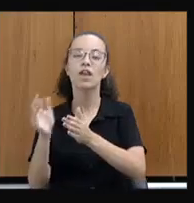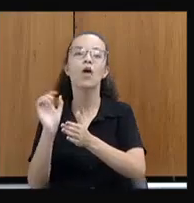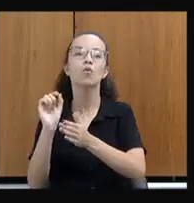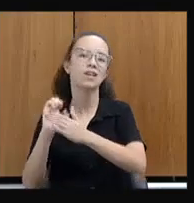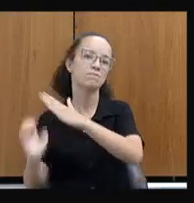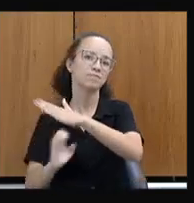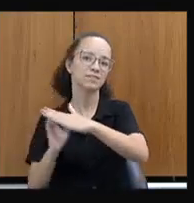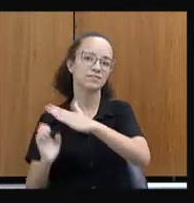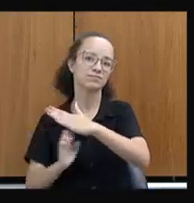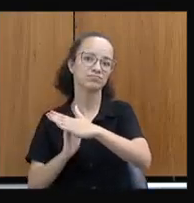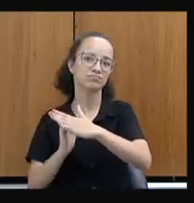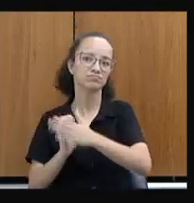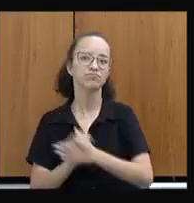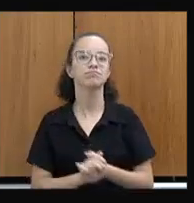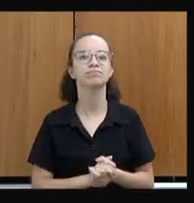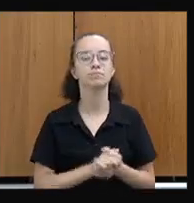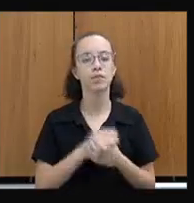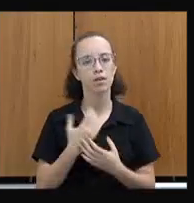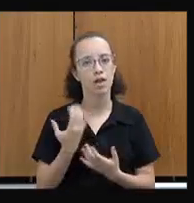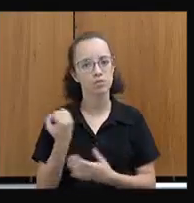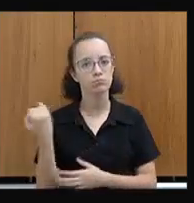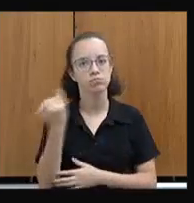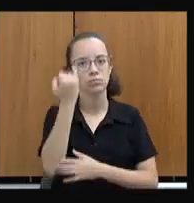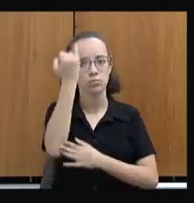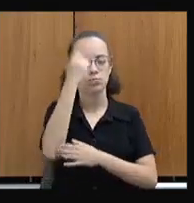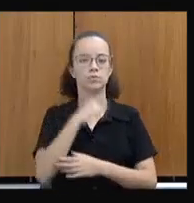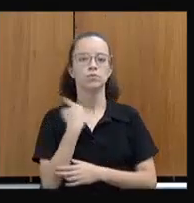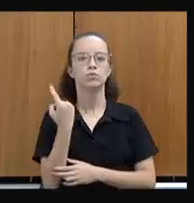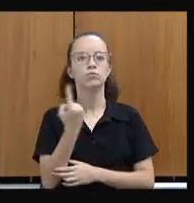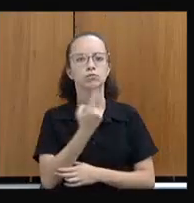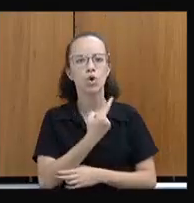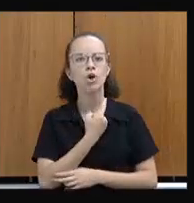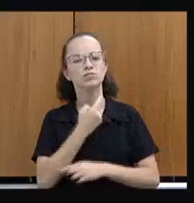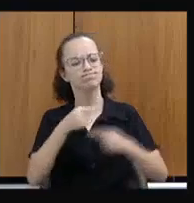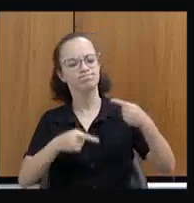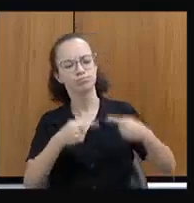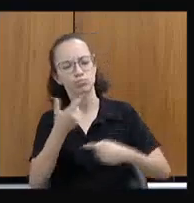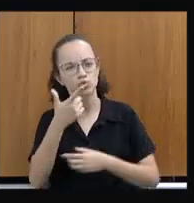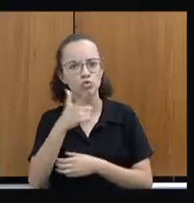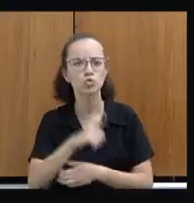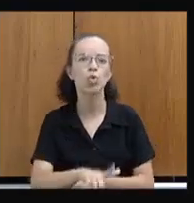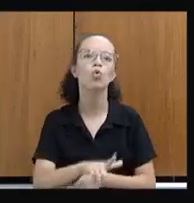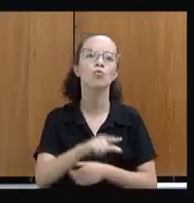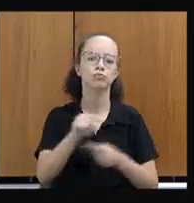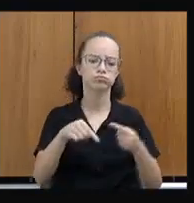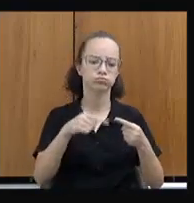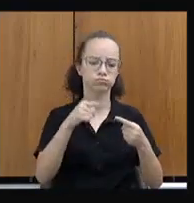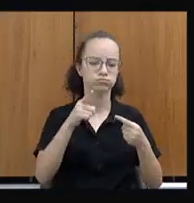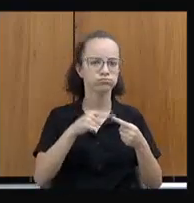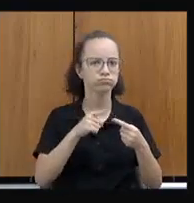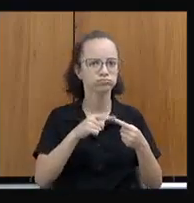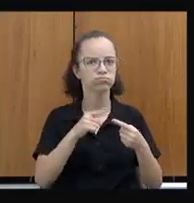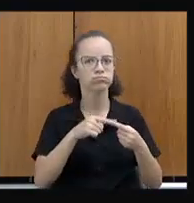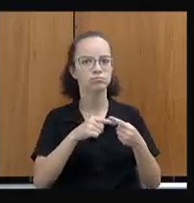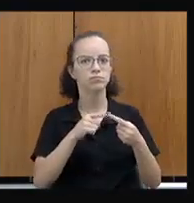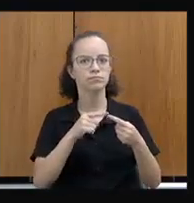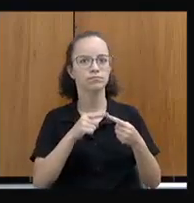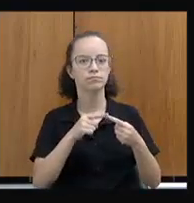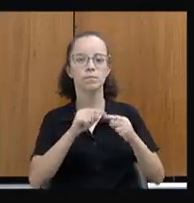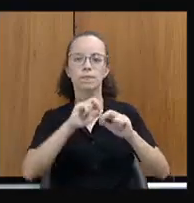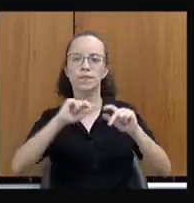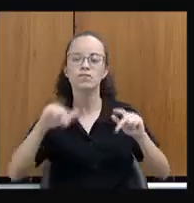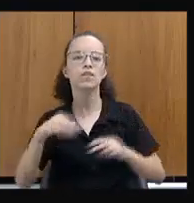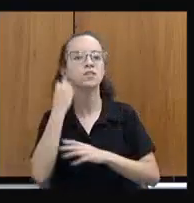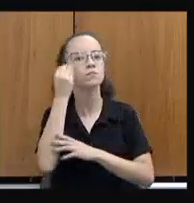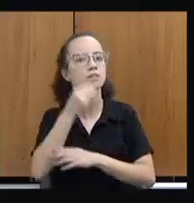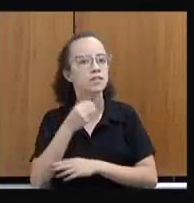importante, que é importante a gente rediscutir tecnologias sociais no Semiário do Mineiro, a partir de diversas experiências